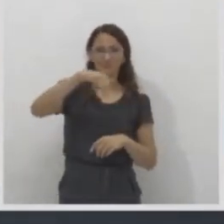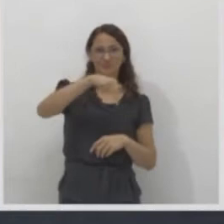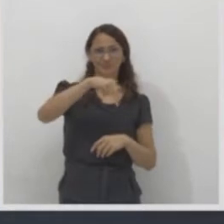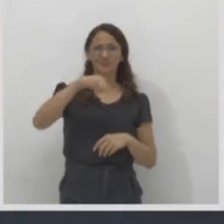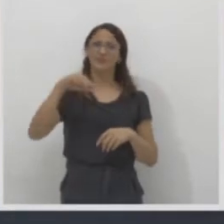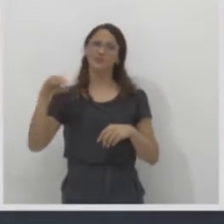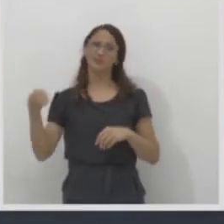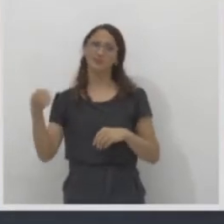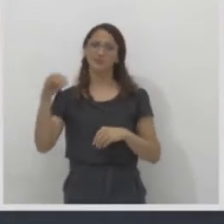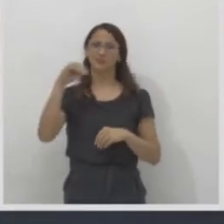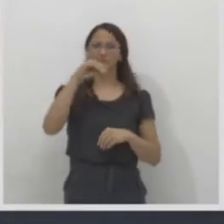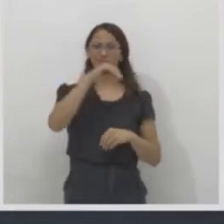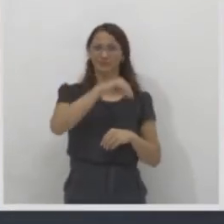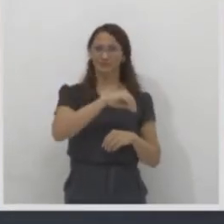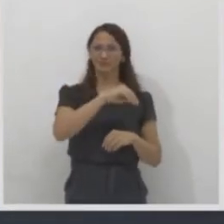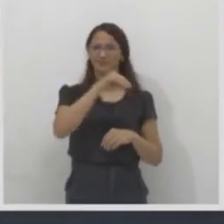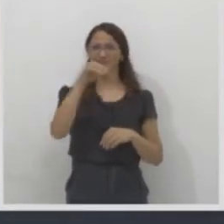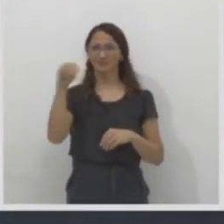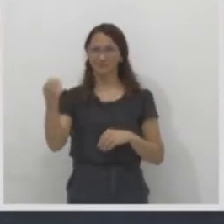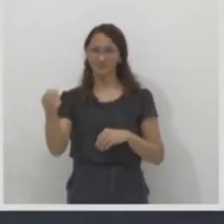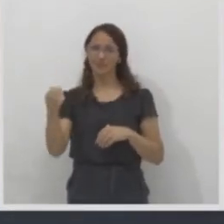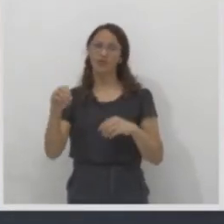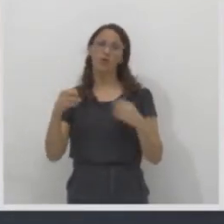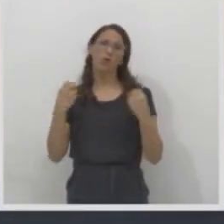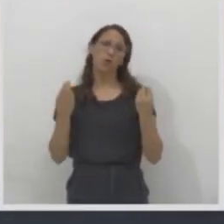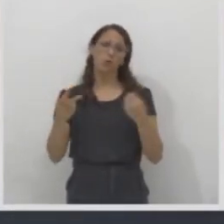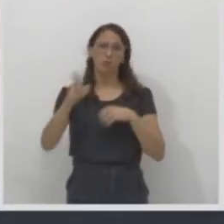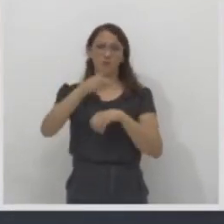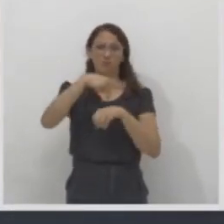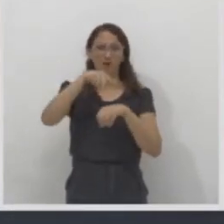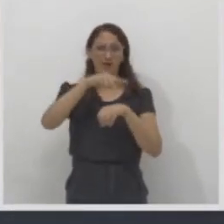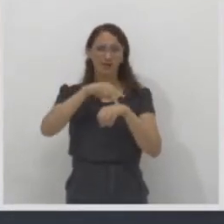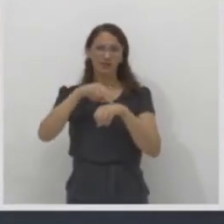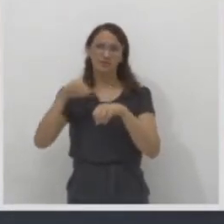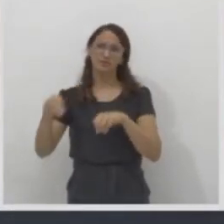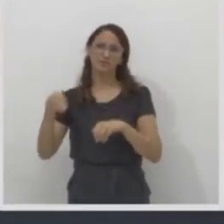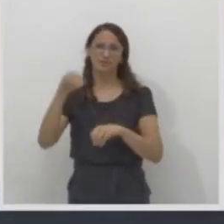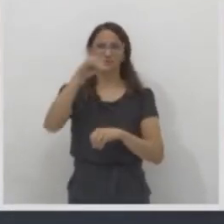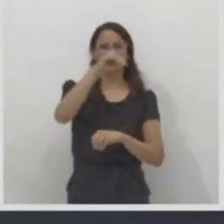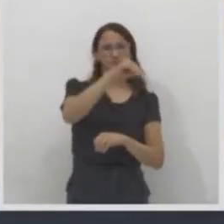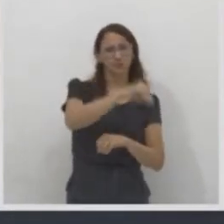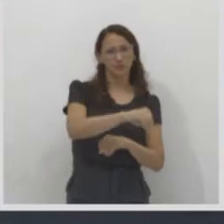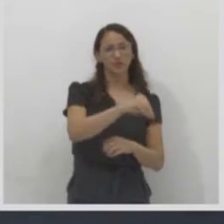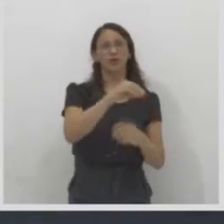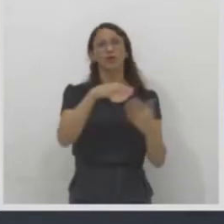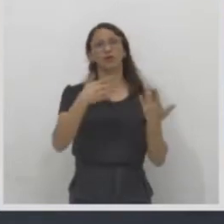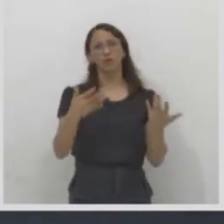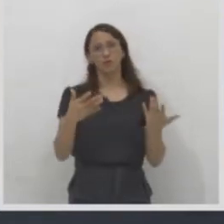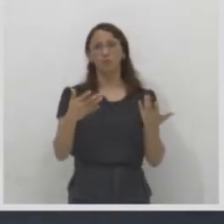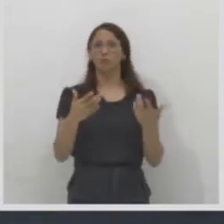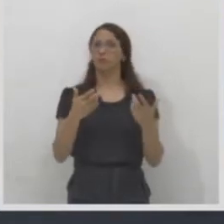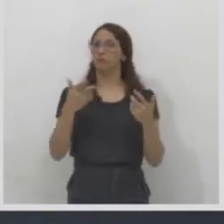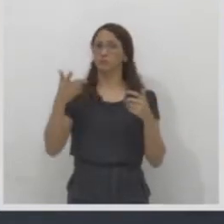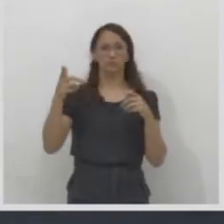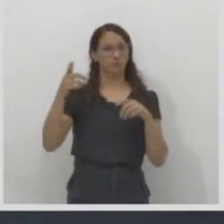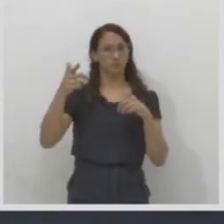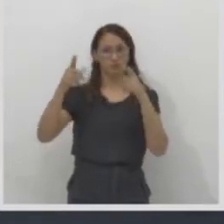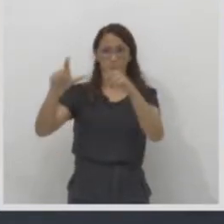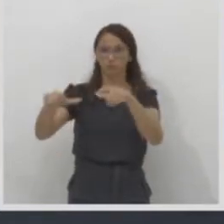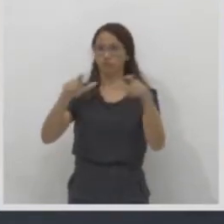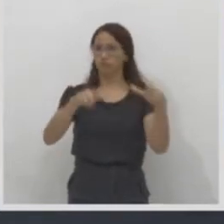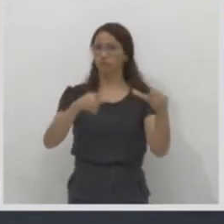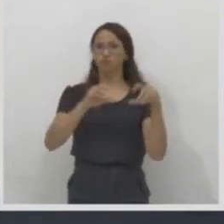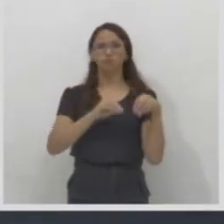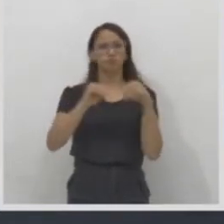até do nosso país, podemos sair do nosso continente. Por que o homem migra? Quais são